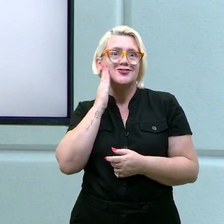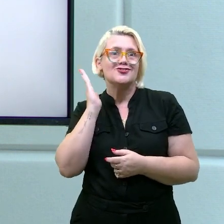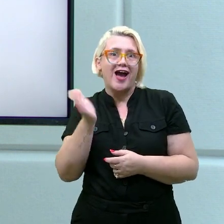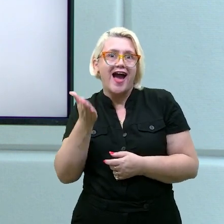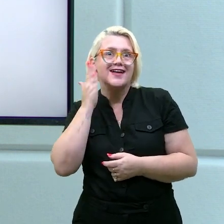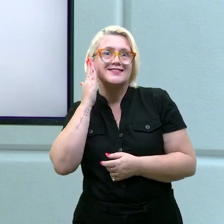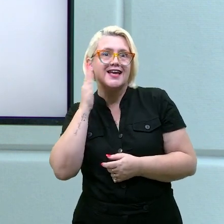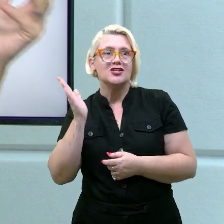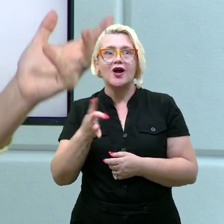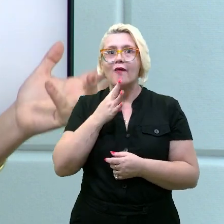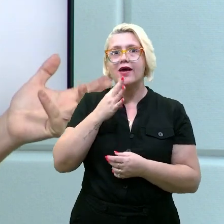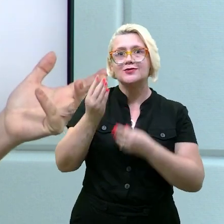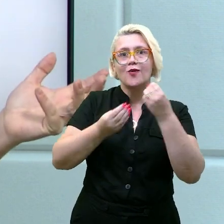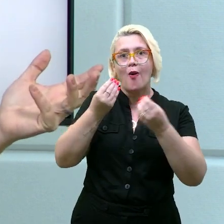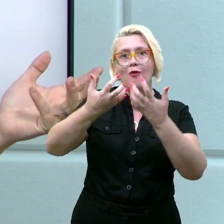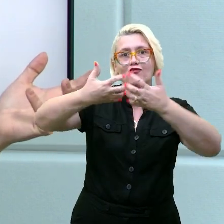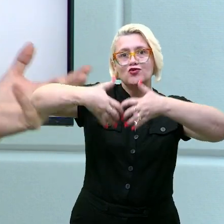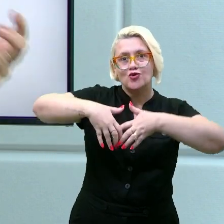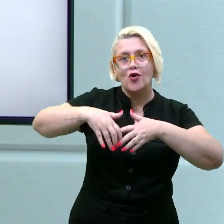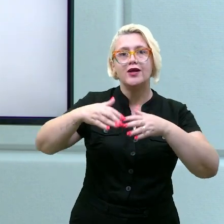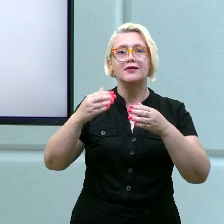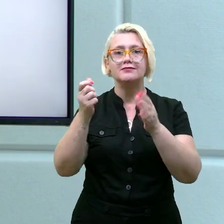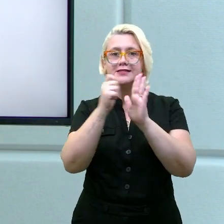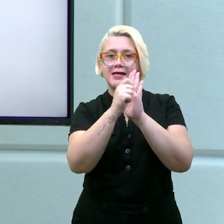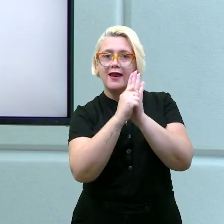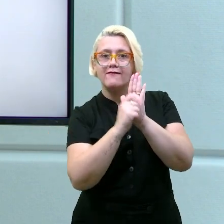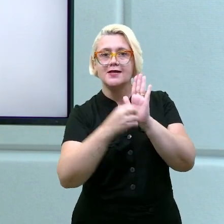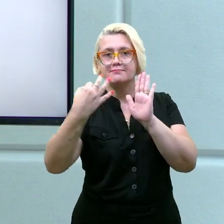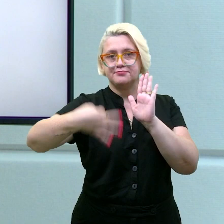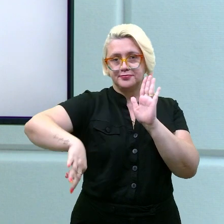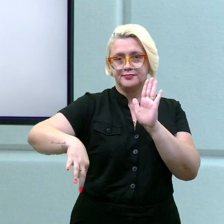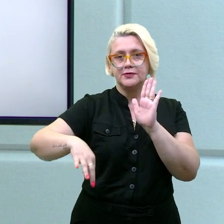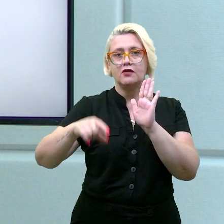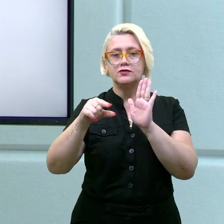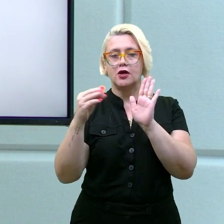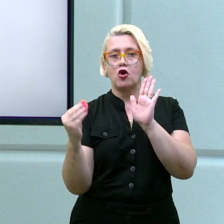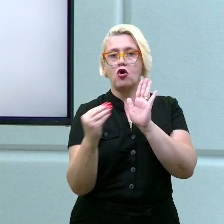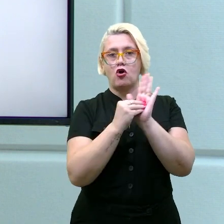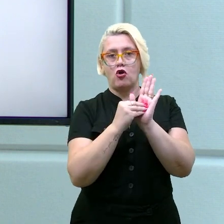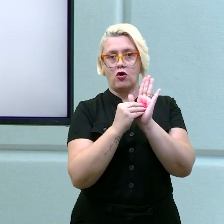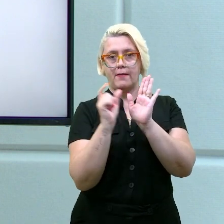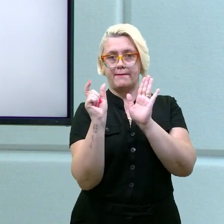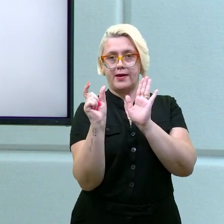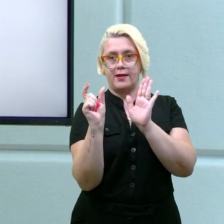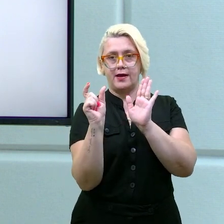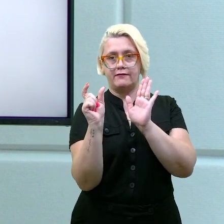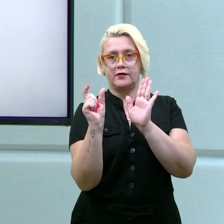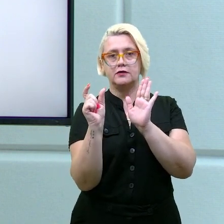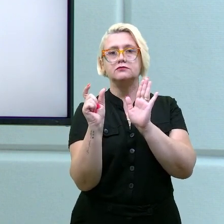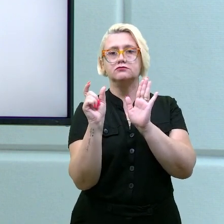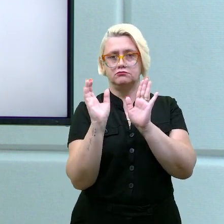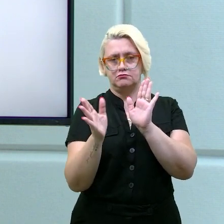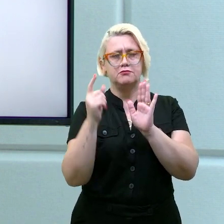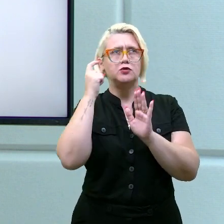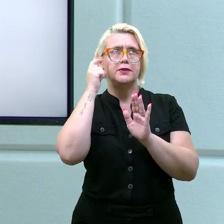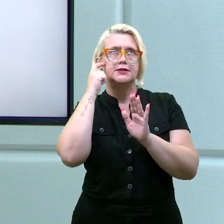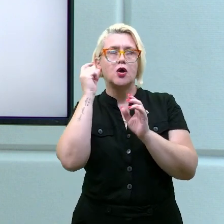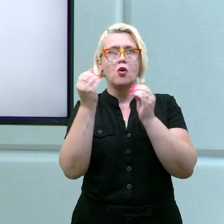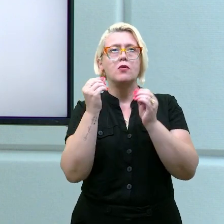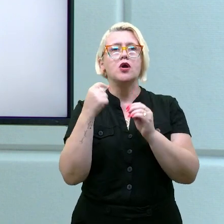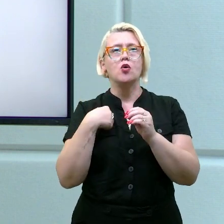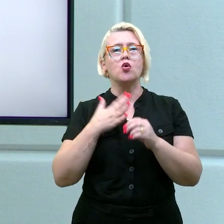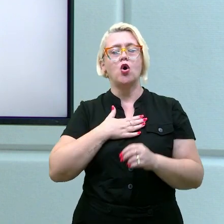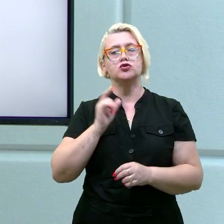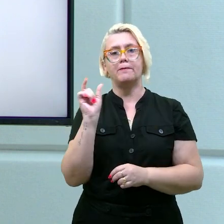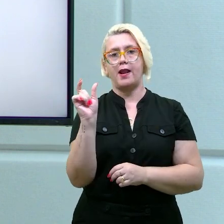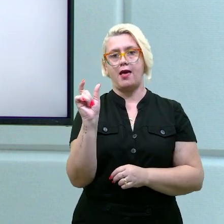conheço, eu sei como é que eu vou construir. Então, você põe o operador, você já pode ir pensando, não, eu gosto